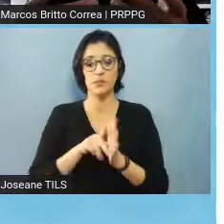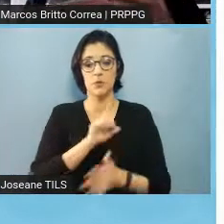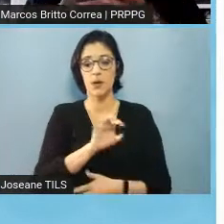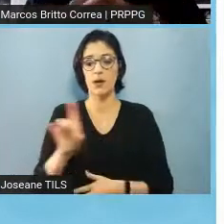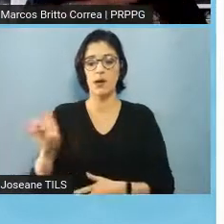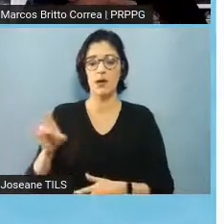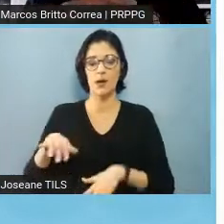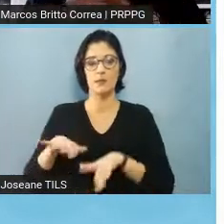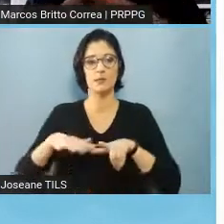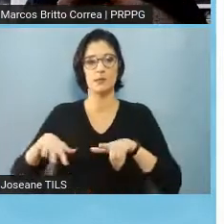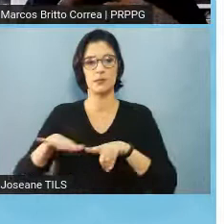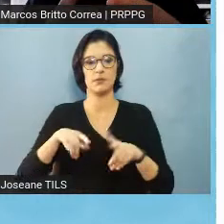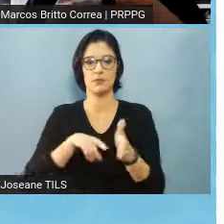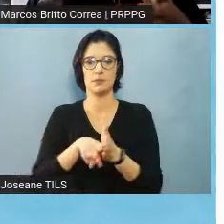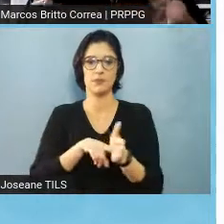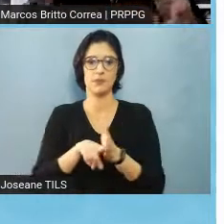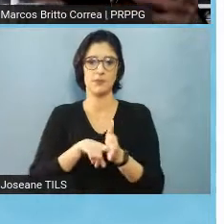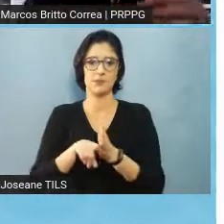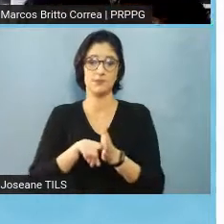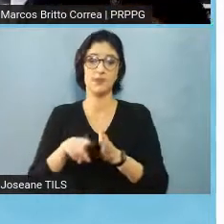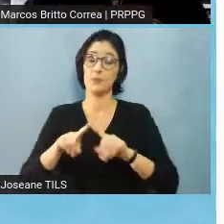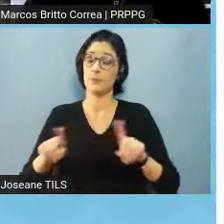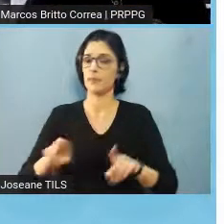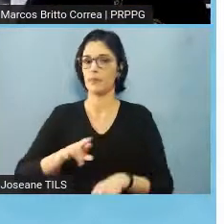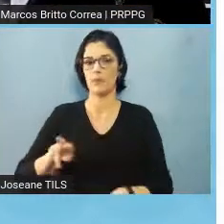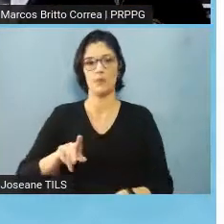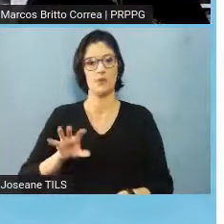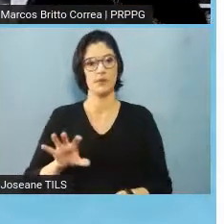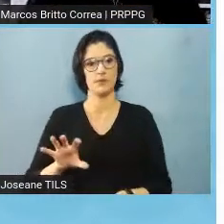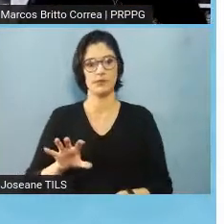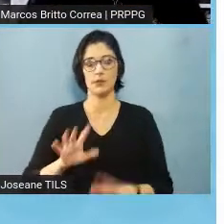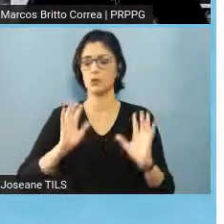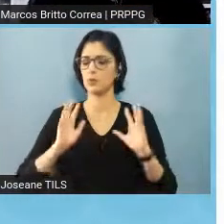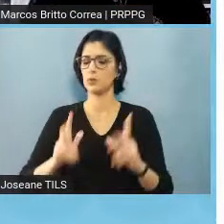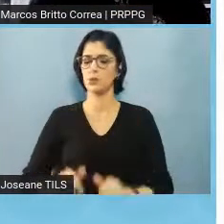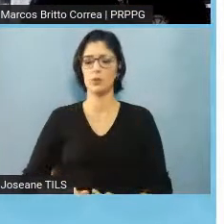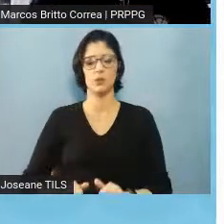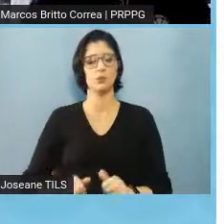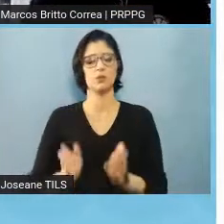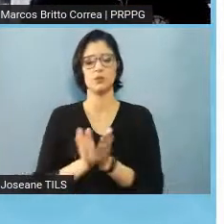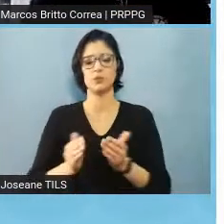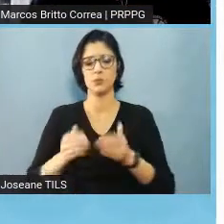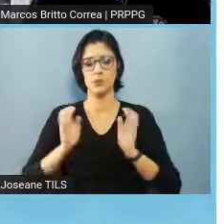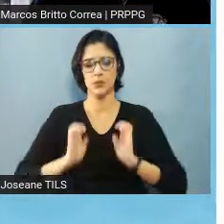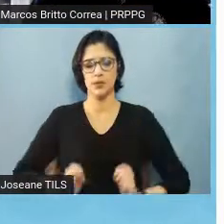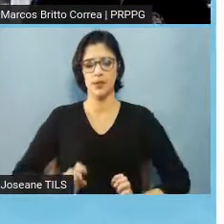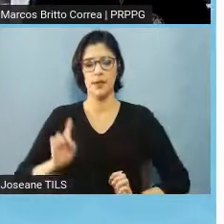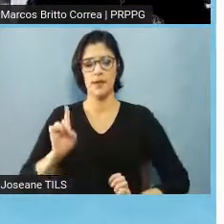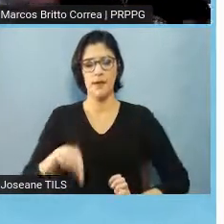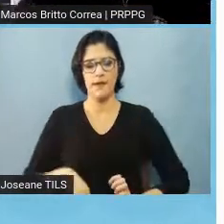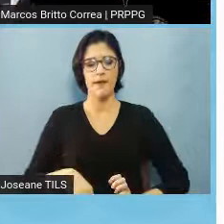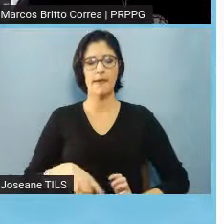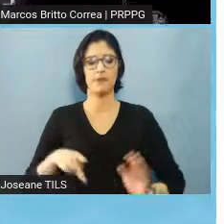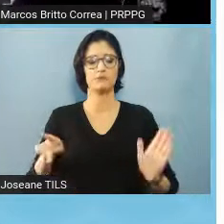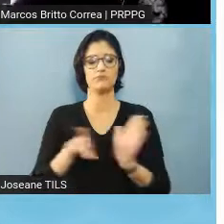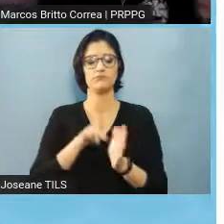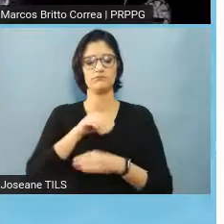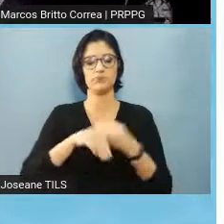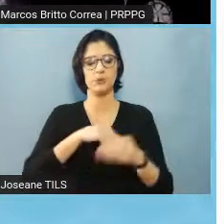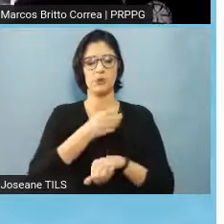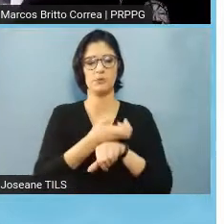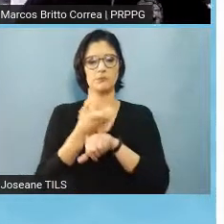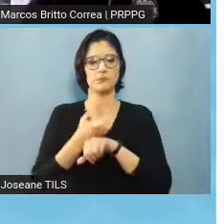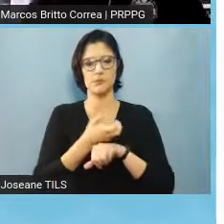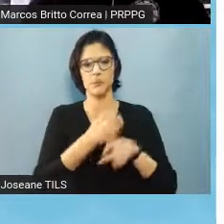necessidade de pesquisa, e não é assim, tá, os comitês de ética, todos eles, eles são multidisciplinares, e eles podem, e estão aptos a